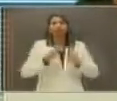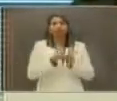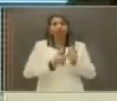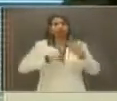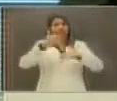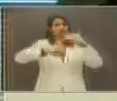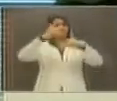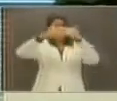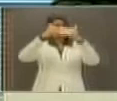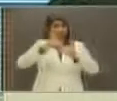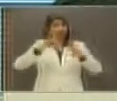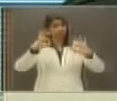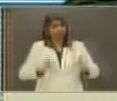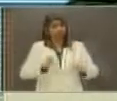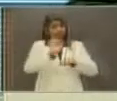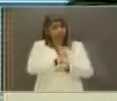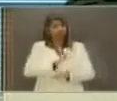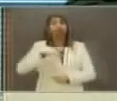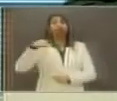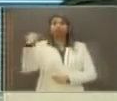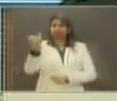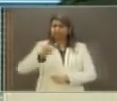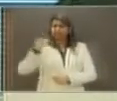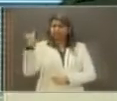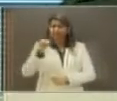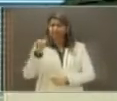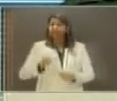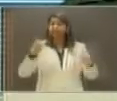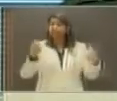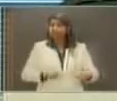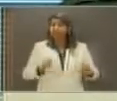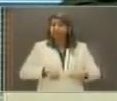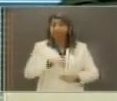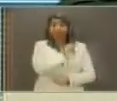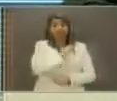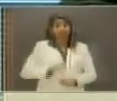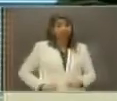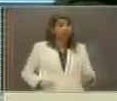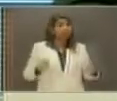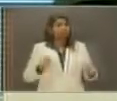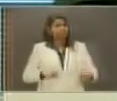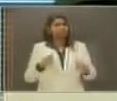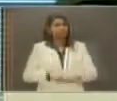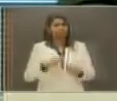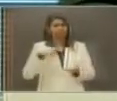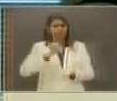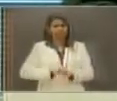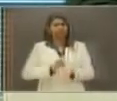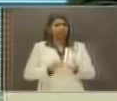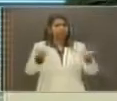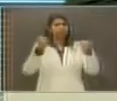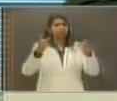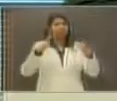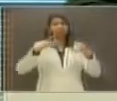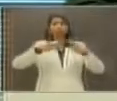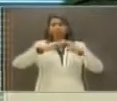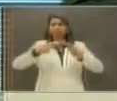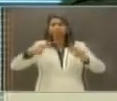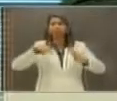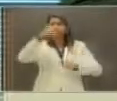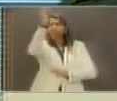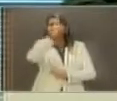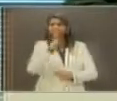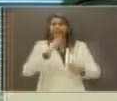econômico do Estado. É importante que o senador tenha também a visão nacional que nós temos tido